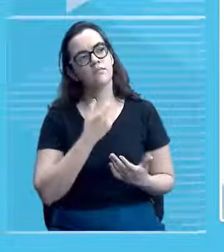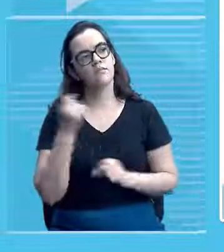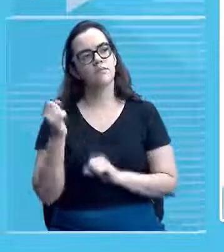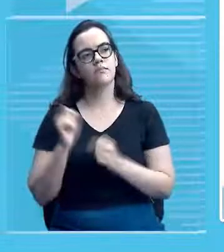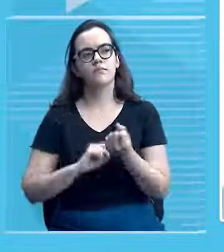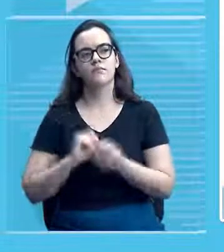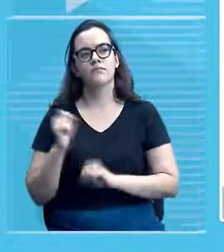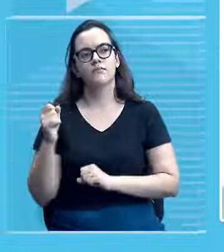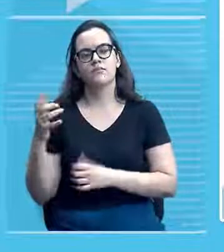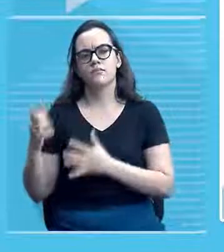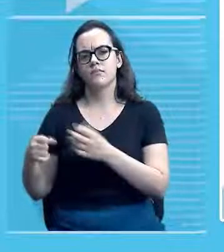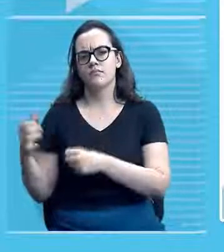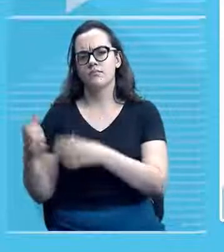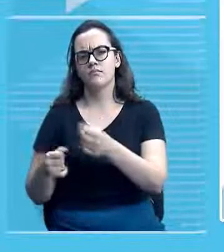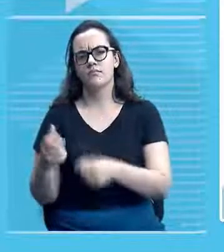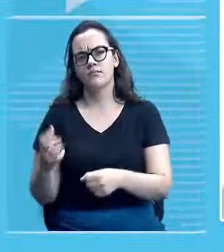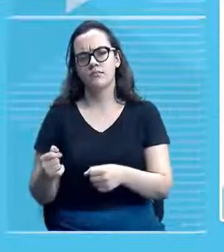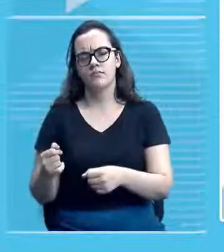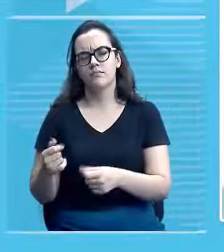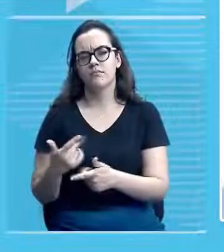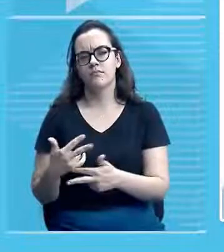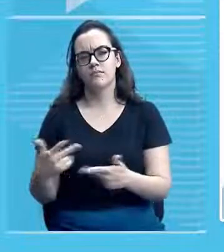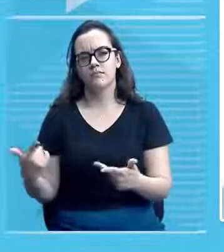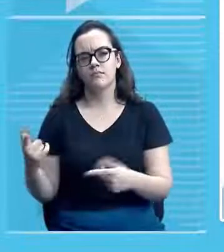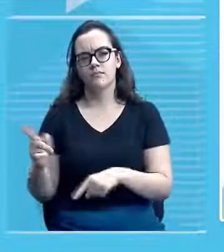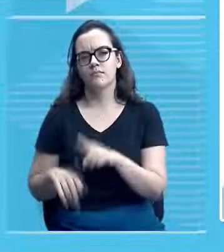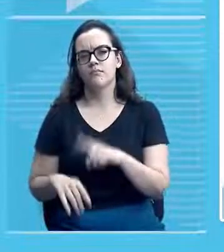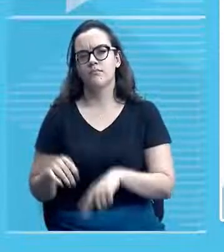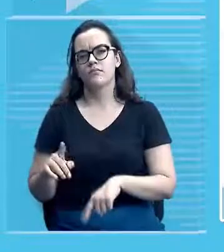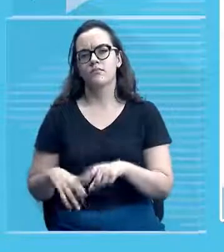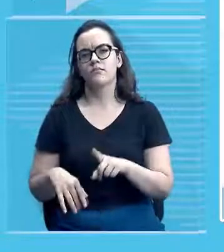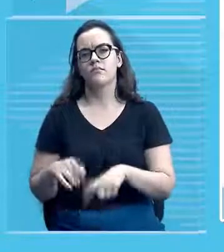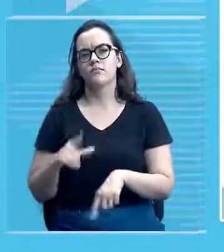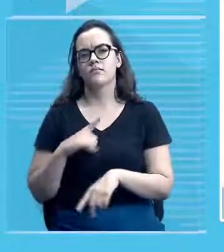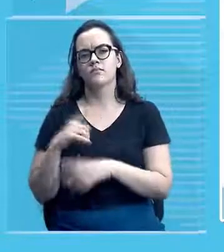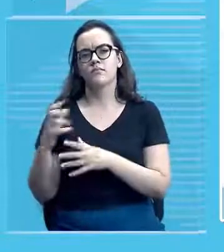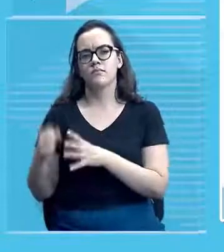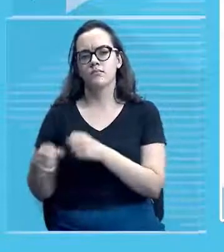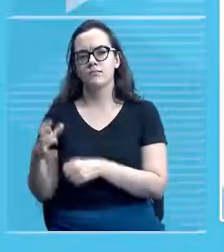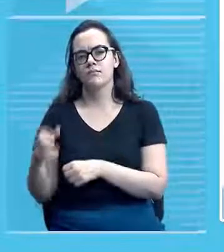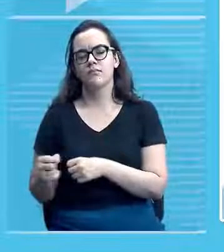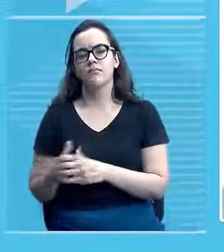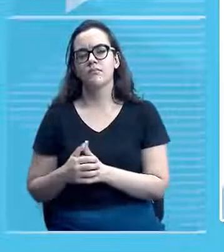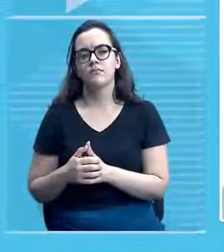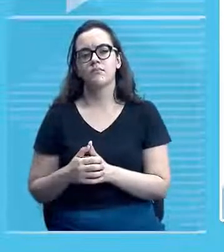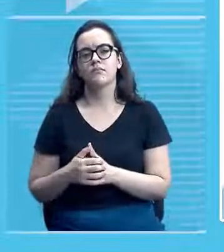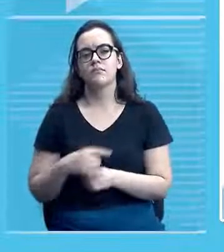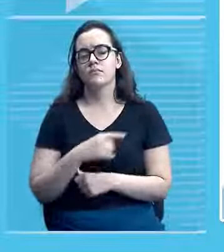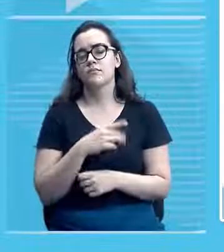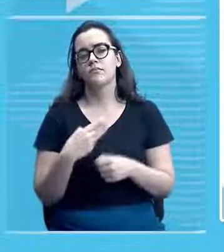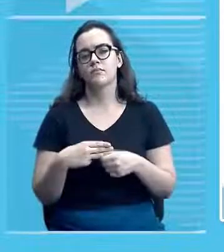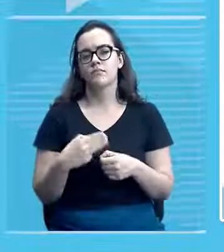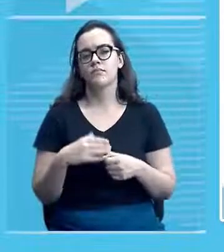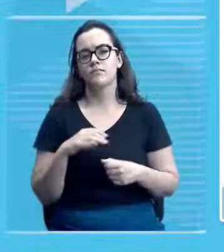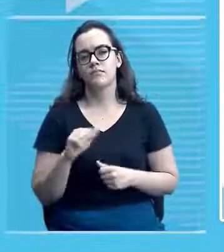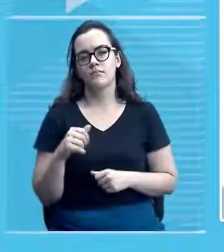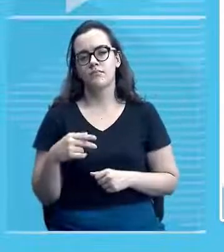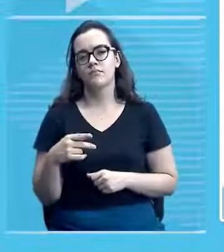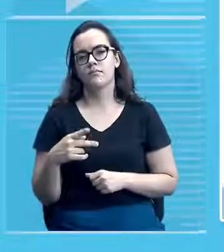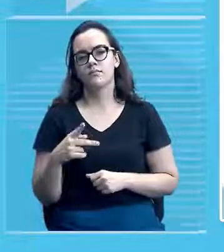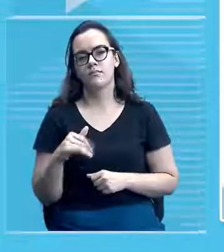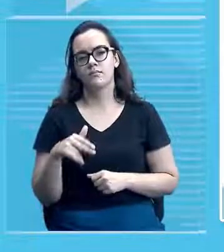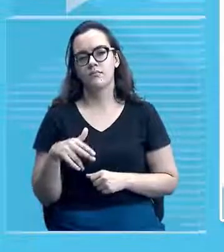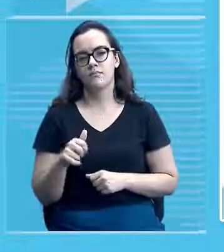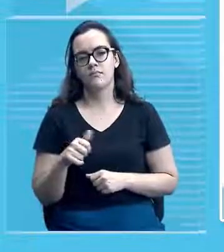de laticínios, é, galera, é a fábrica de laticínios que nós já tivemos numa cidade chamada Campinas do Piauí, né? Que fica na parte sul do nosso